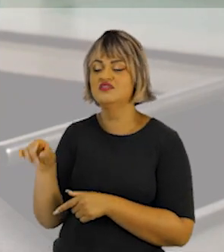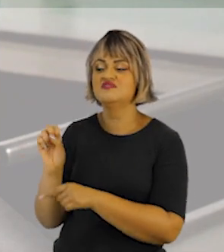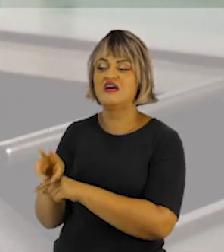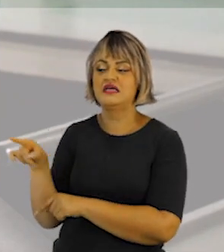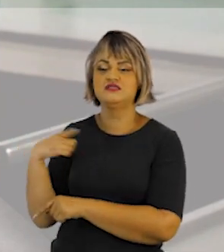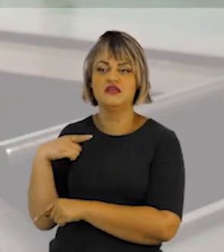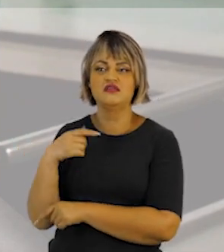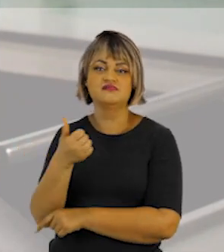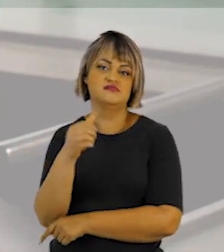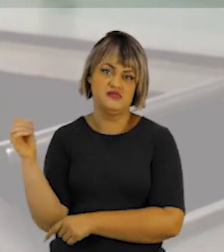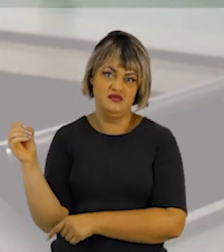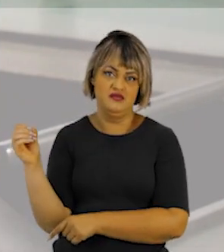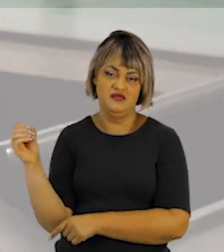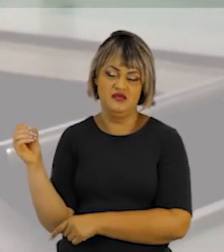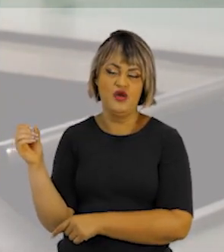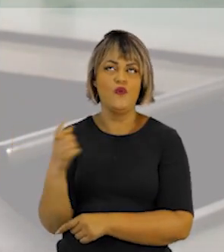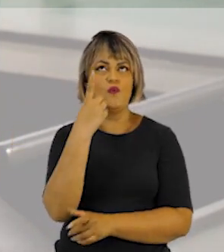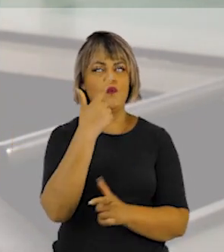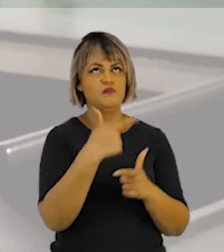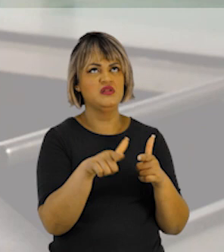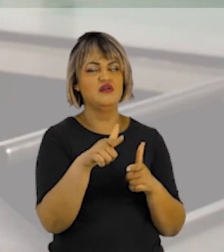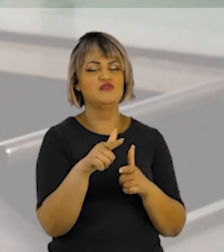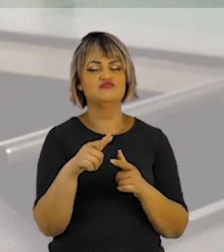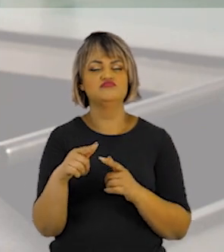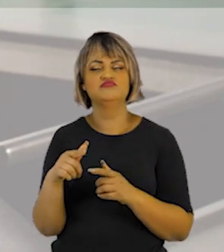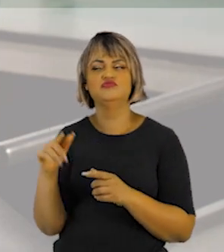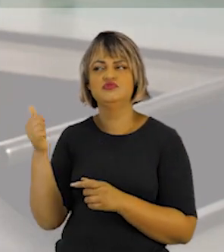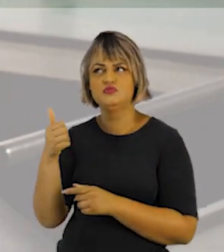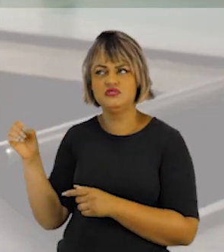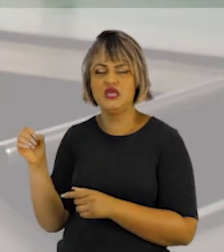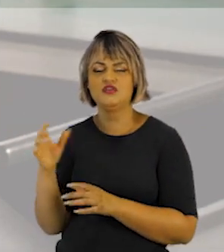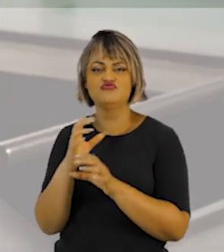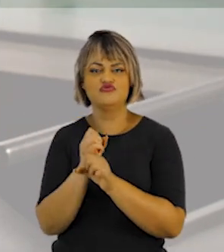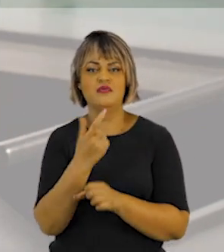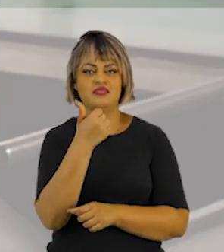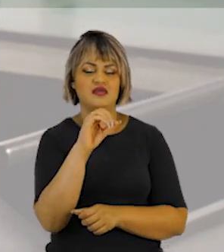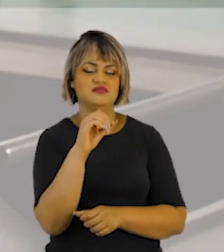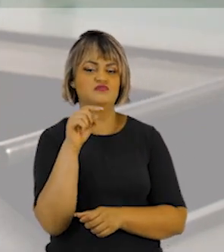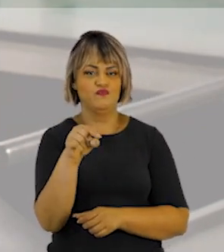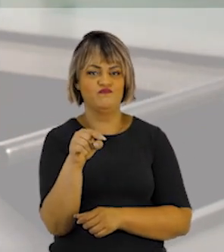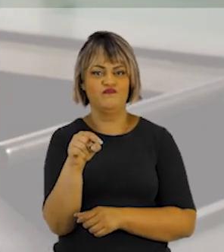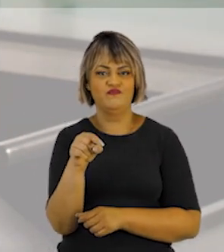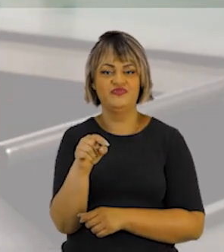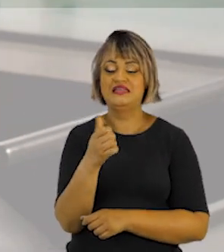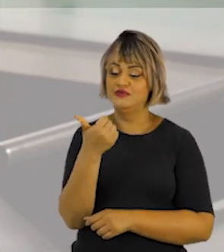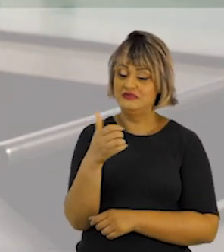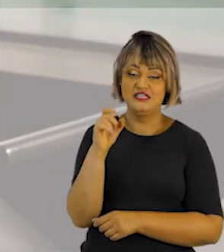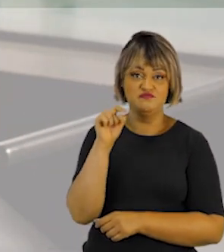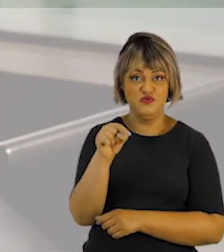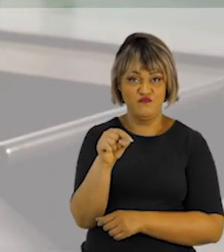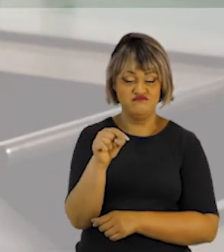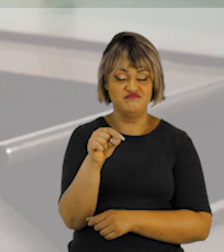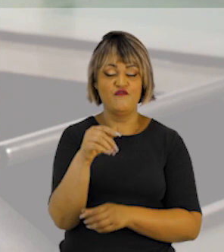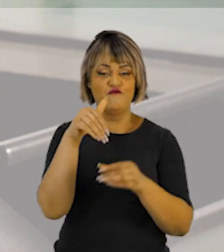disputa. No nosso exemplo, 100 cadeiras. 1 milhão dividido por 100, ainda 10 mil votos. Isso significa o quê? Que a cada 10 mil